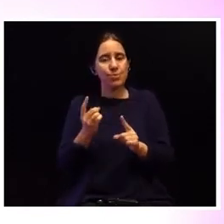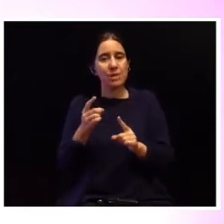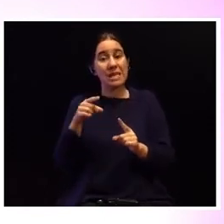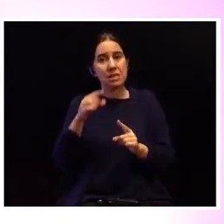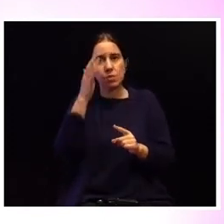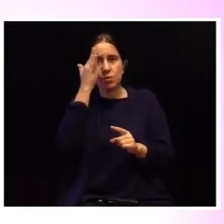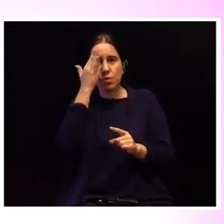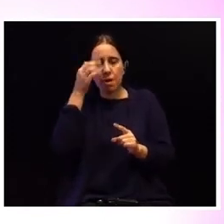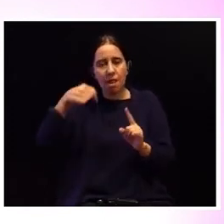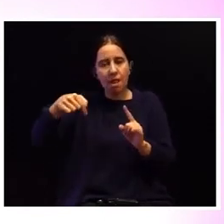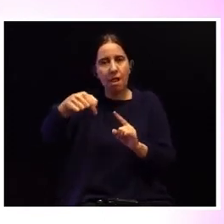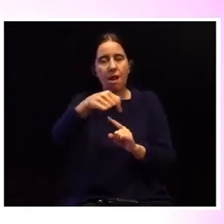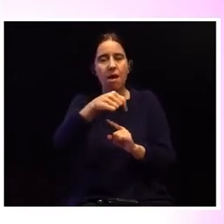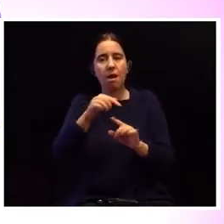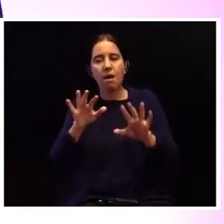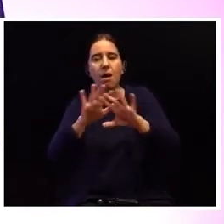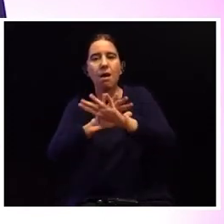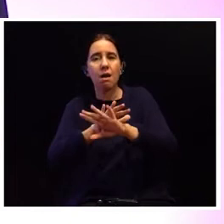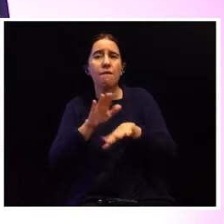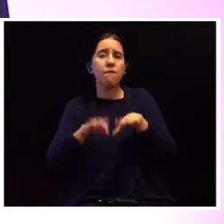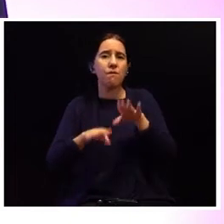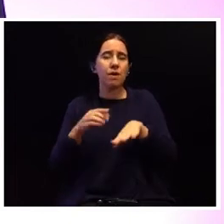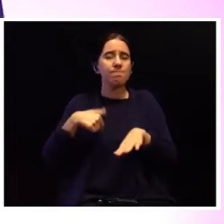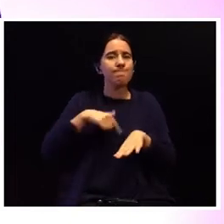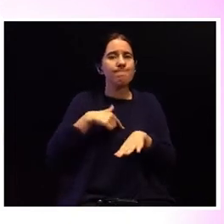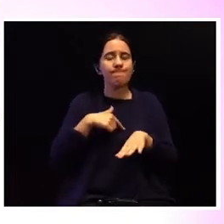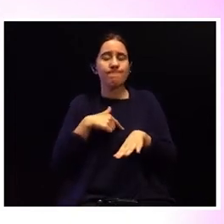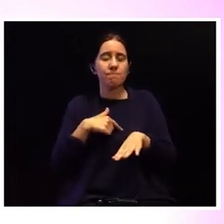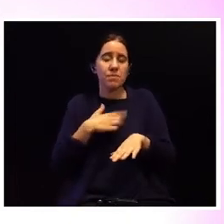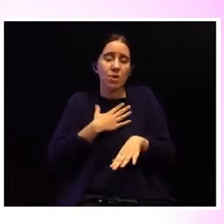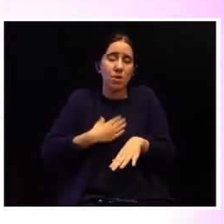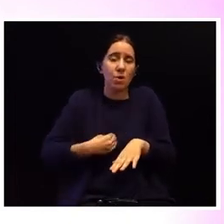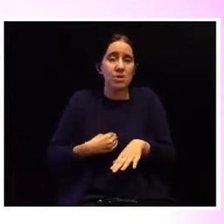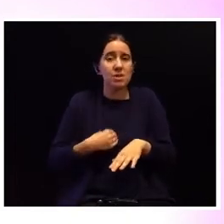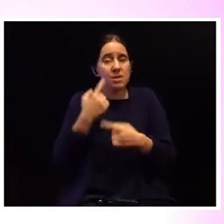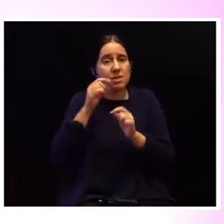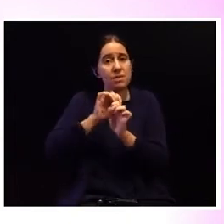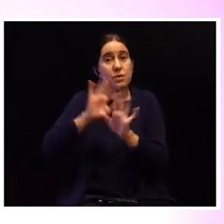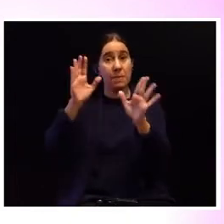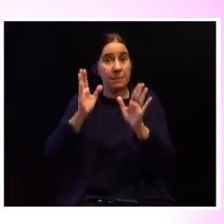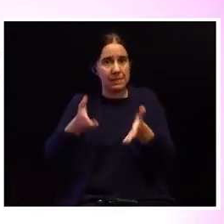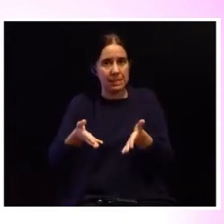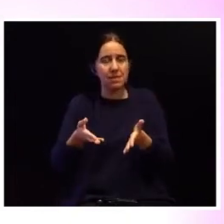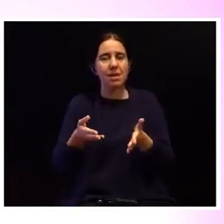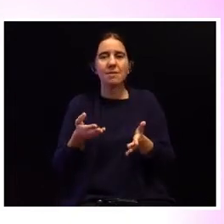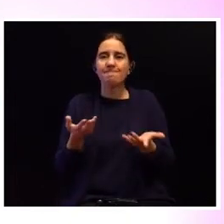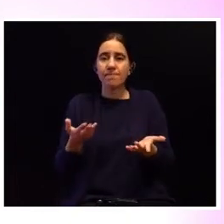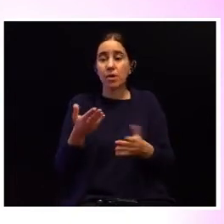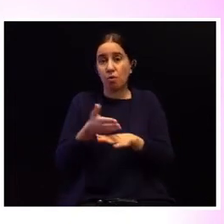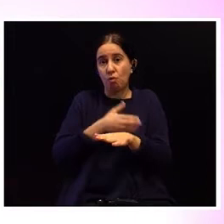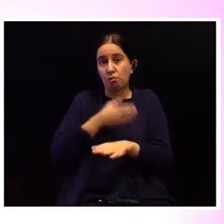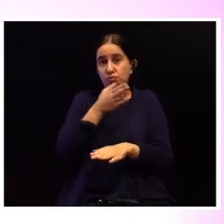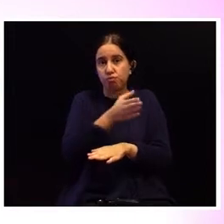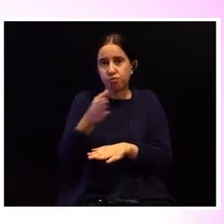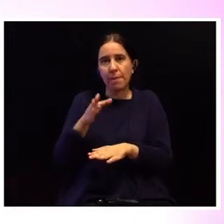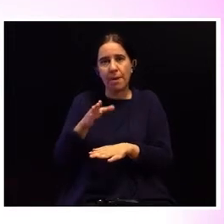destes números, que por vezes gostamos e precisamos de divulgar, como eu dizia,